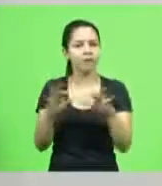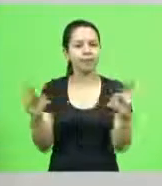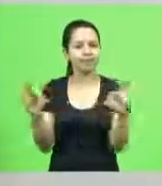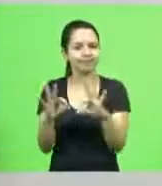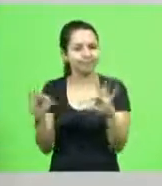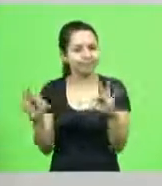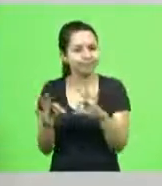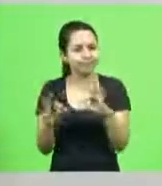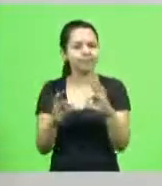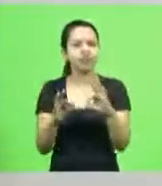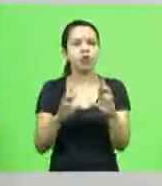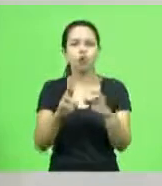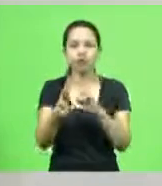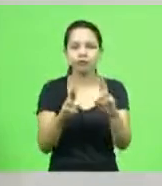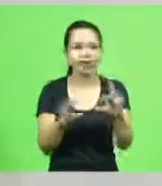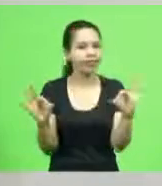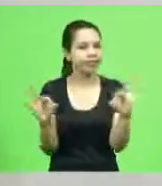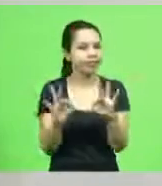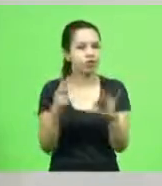nada em dois anos